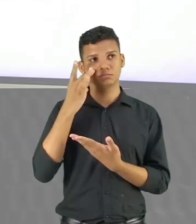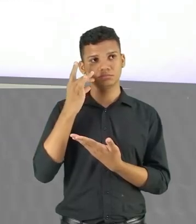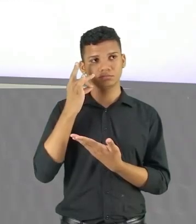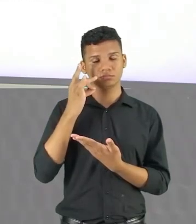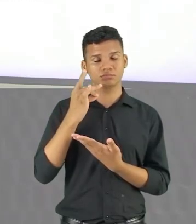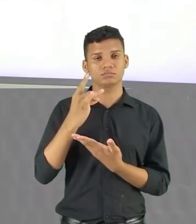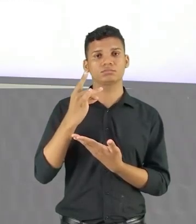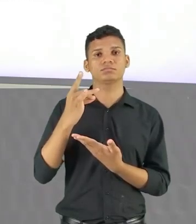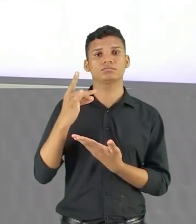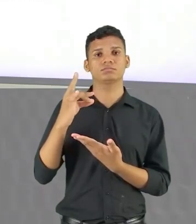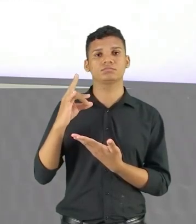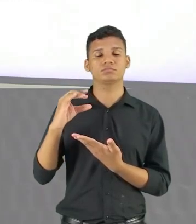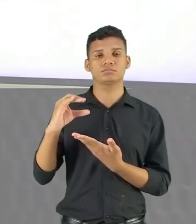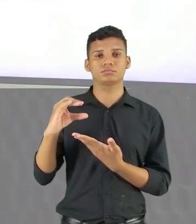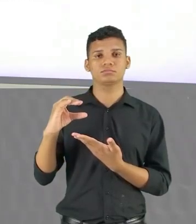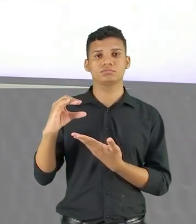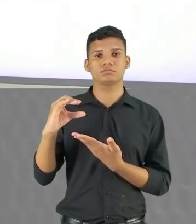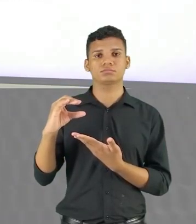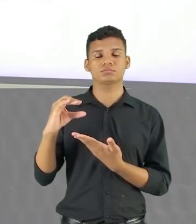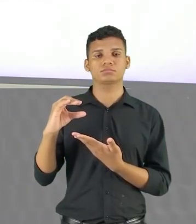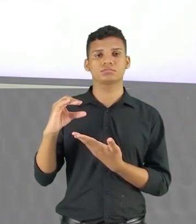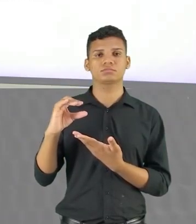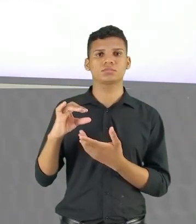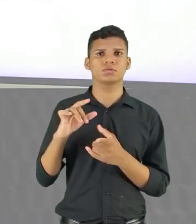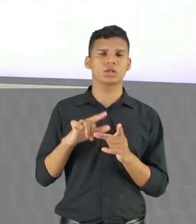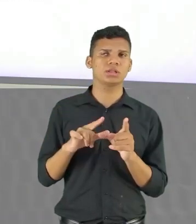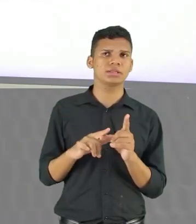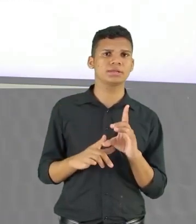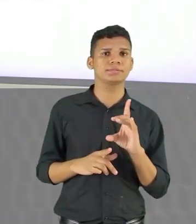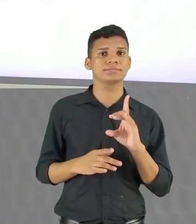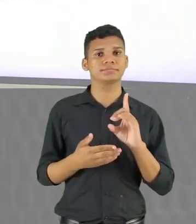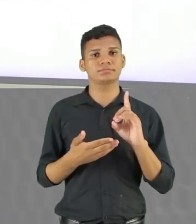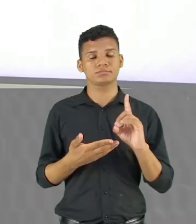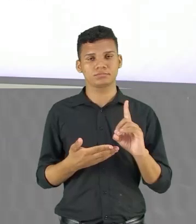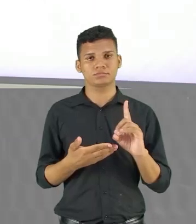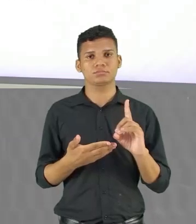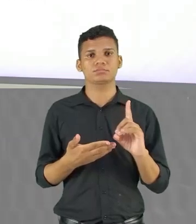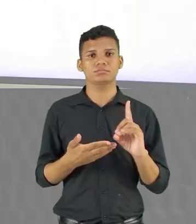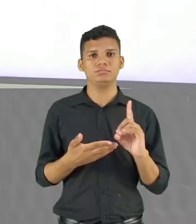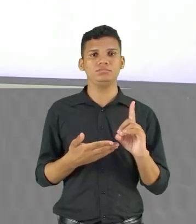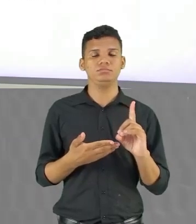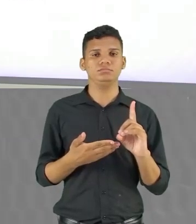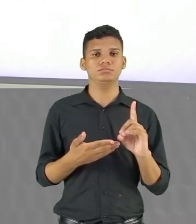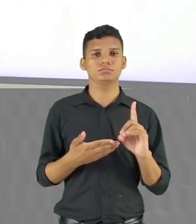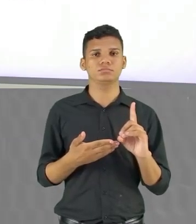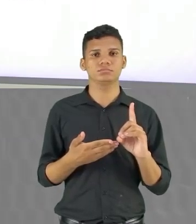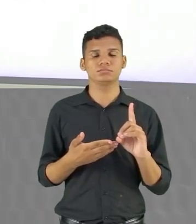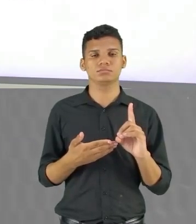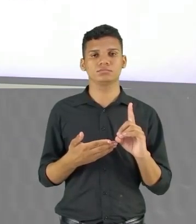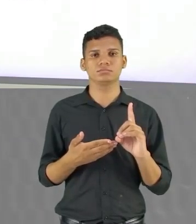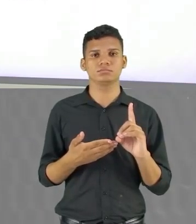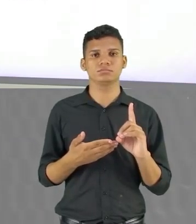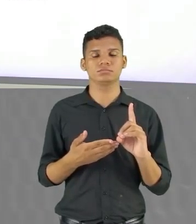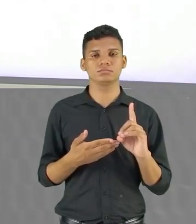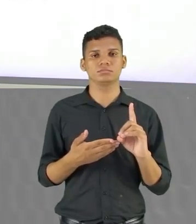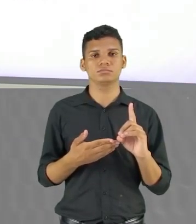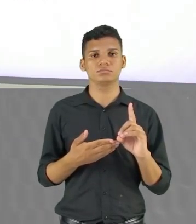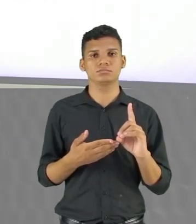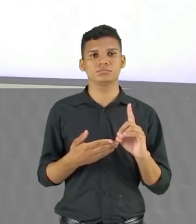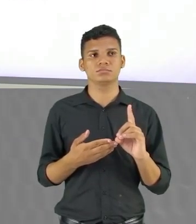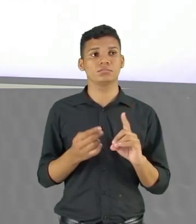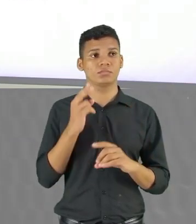função De percepções Sensoriais Alternativa D Metaforiza a conquista De sua plena realização